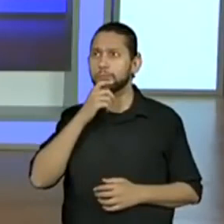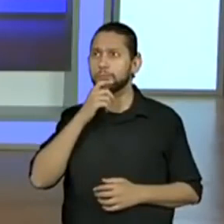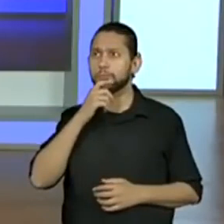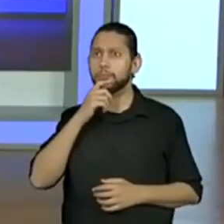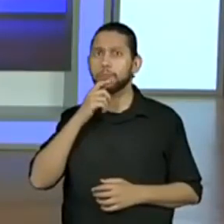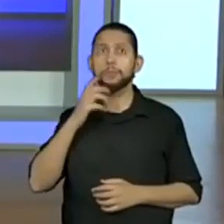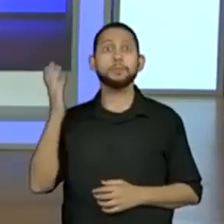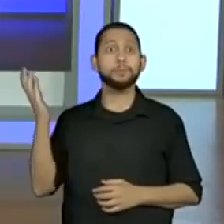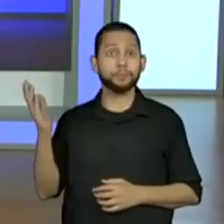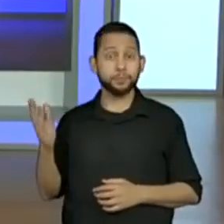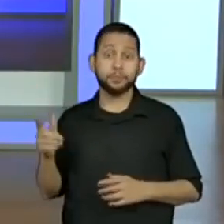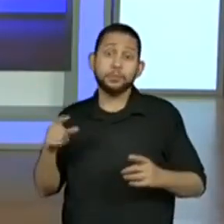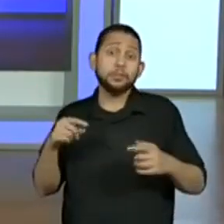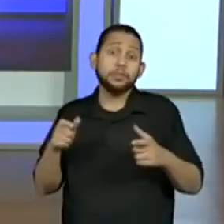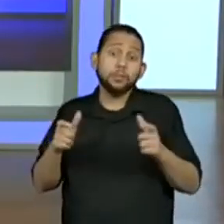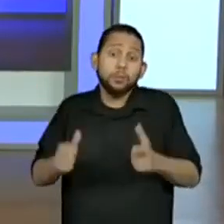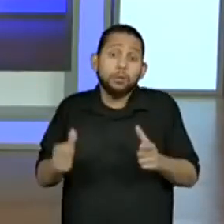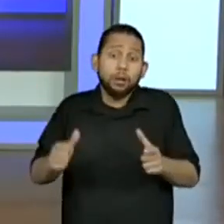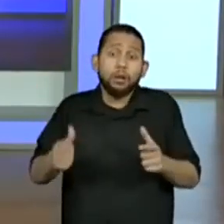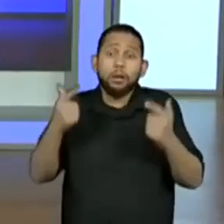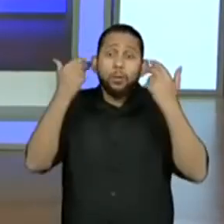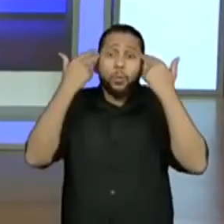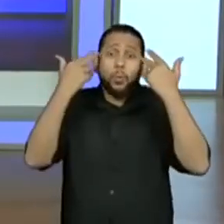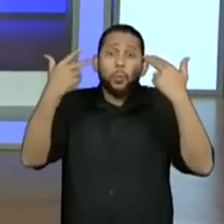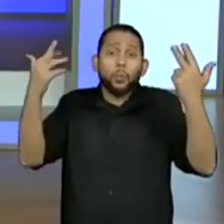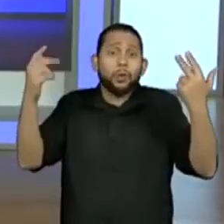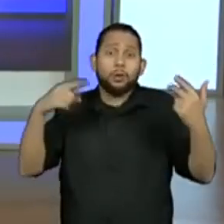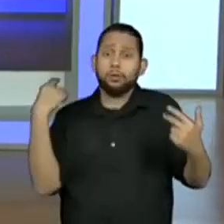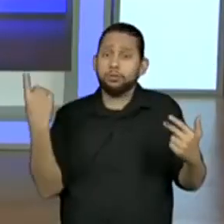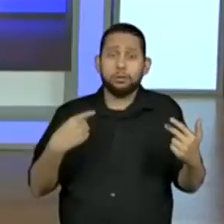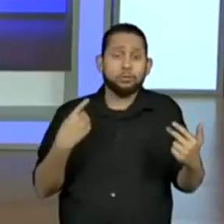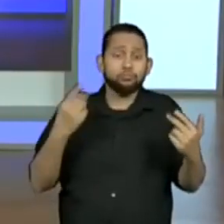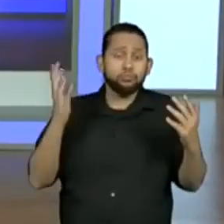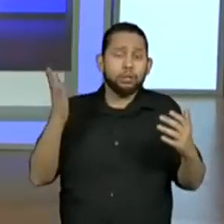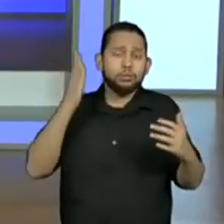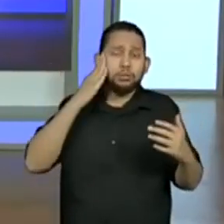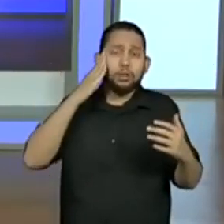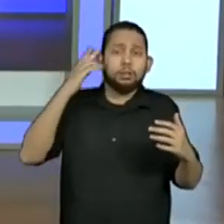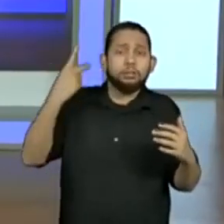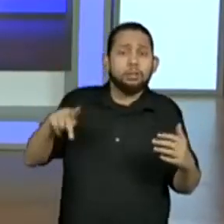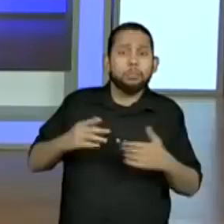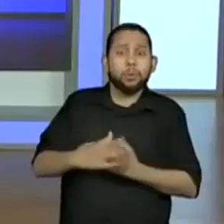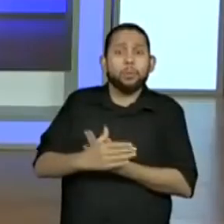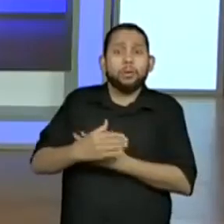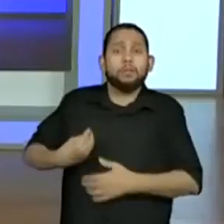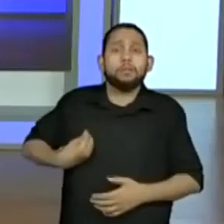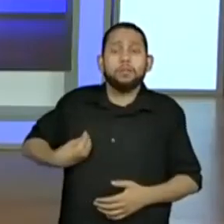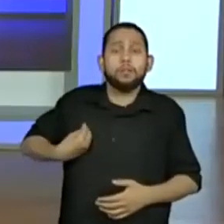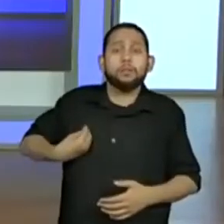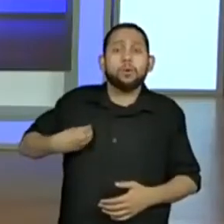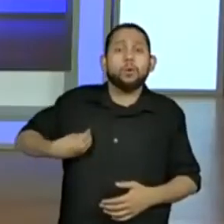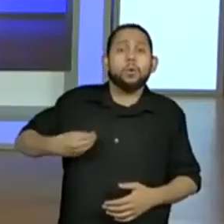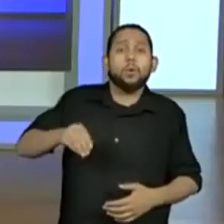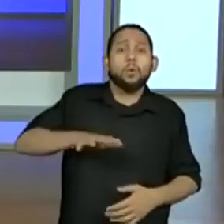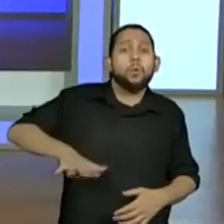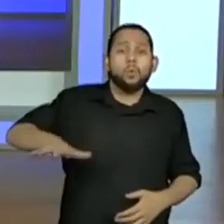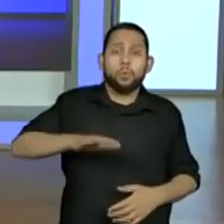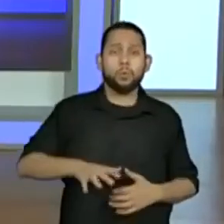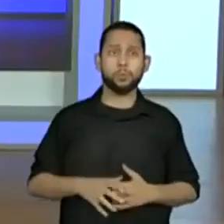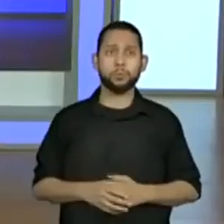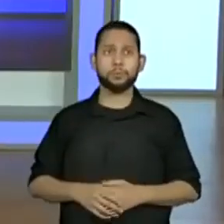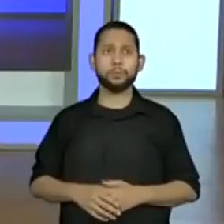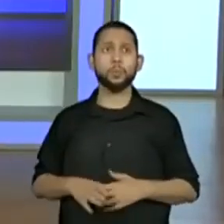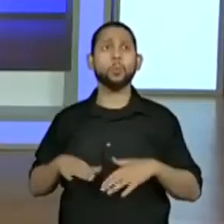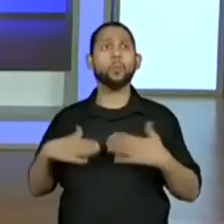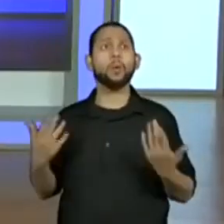remete aos ambientes naturais que a gente comentou que a borboleta vive. Então das palavras que estão aqui, quais seriam